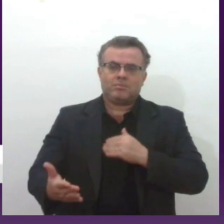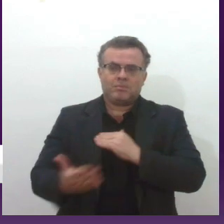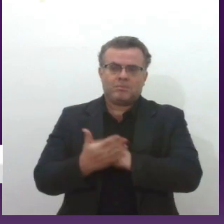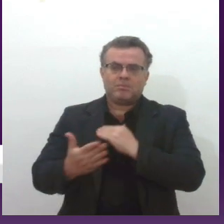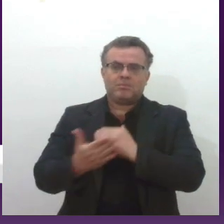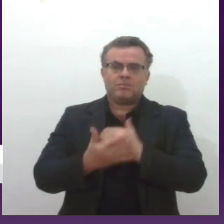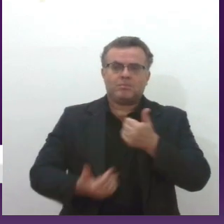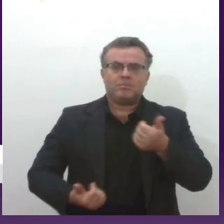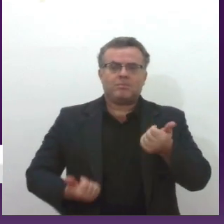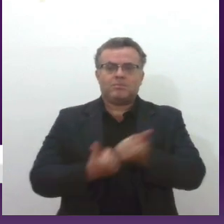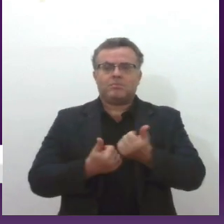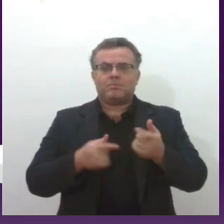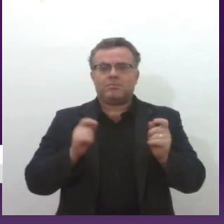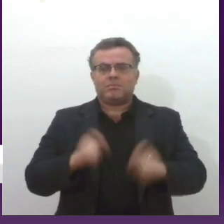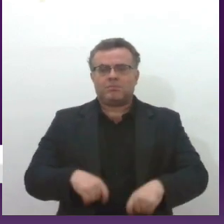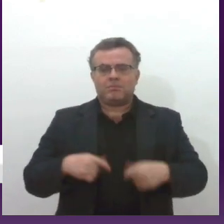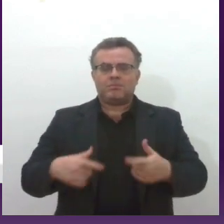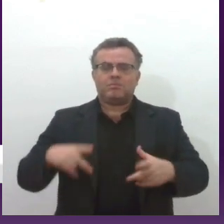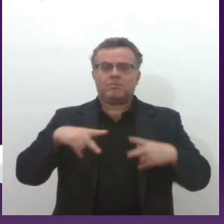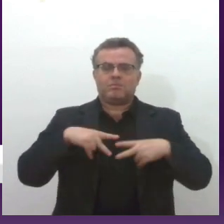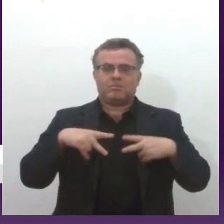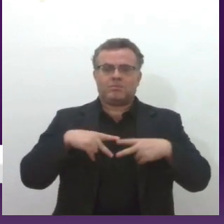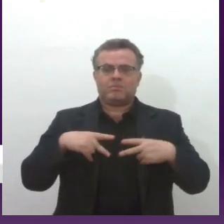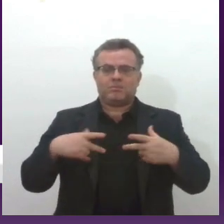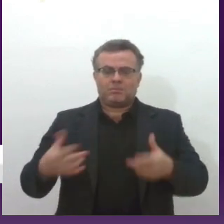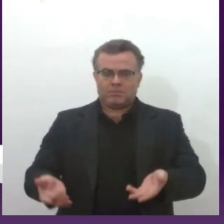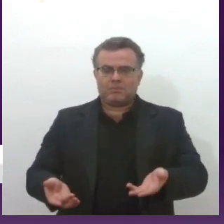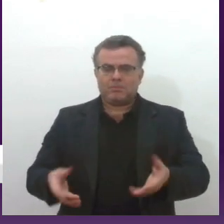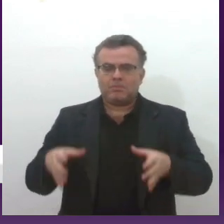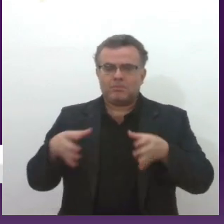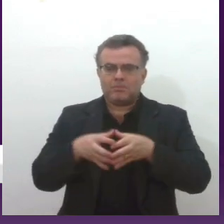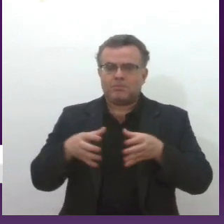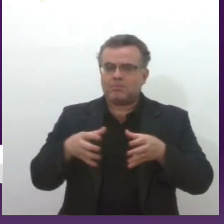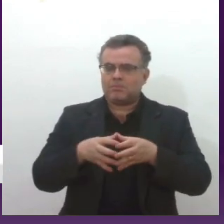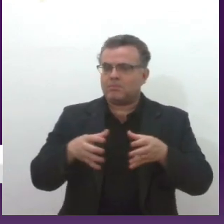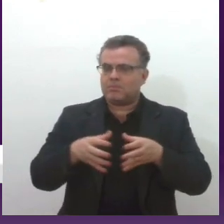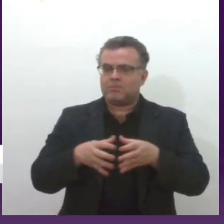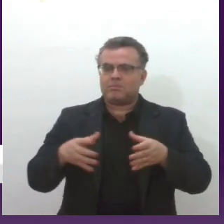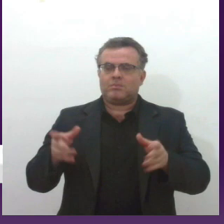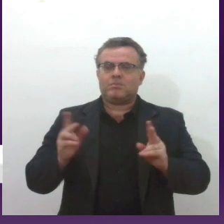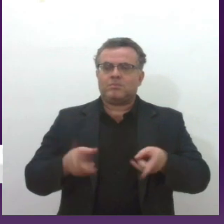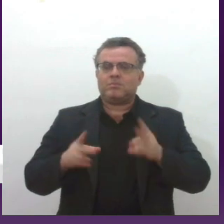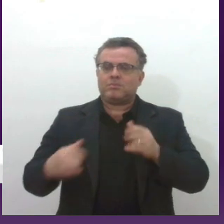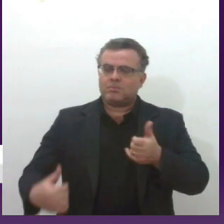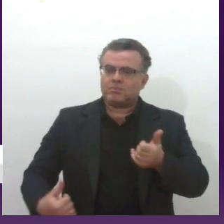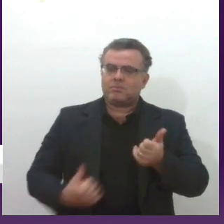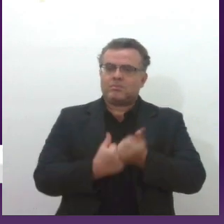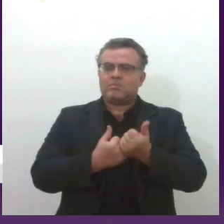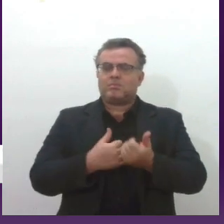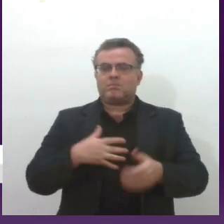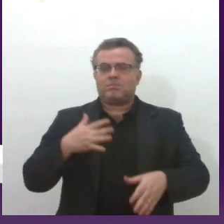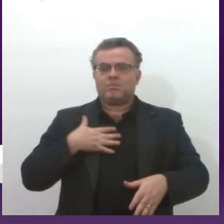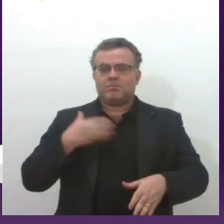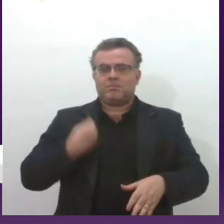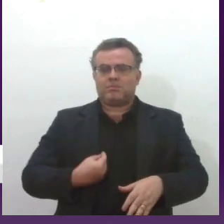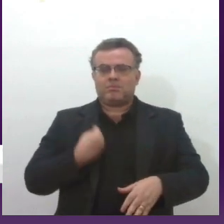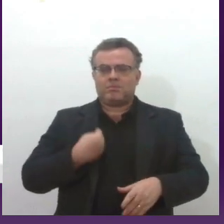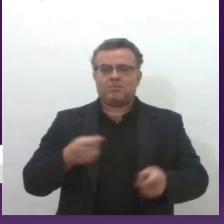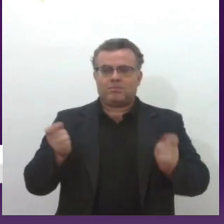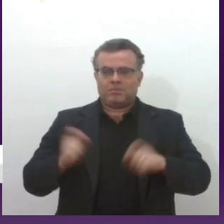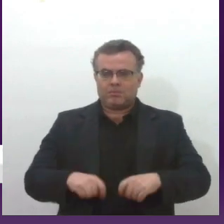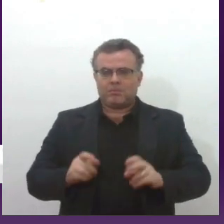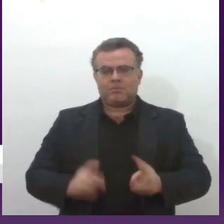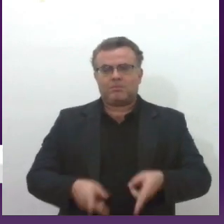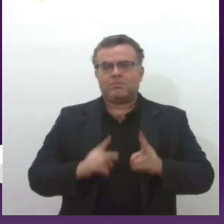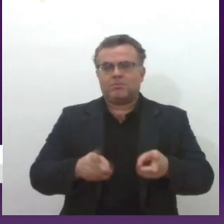no meu caso pessoal, eu recebo muito apoio da tropa, muito, sempre recebi durante toda a minha trajetória, mas eu digo a você que foi